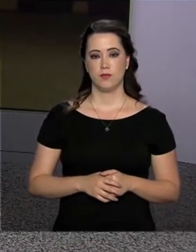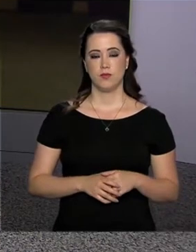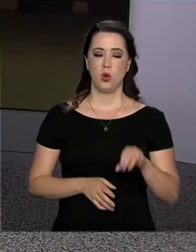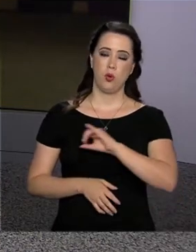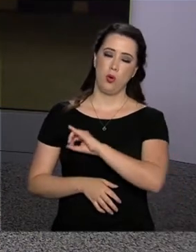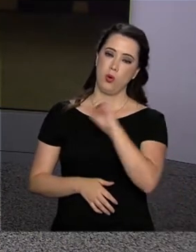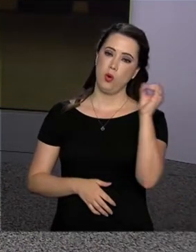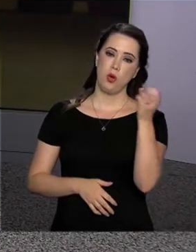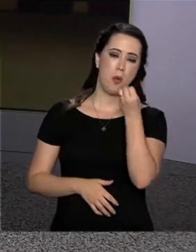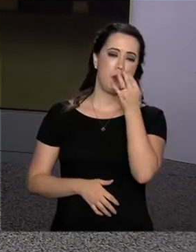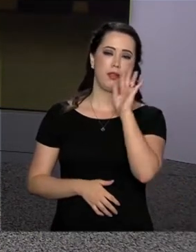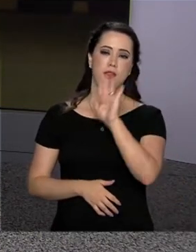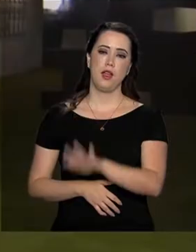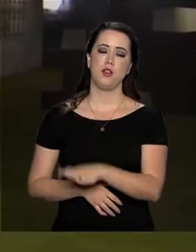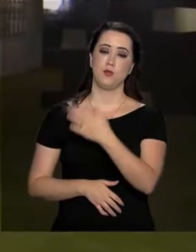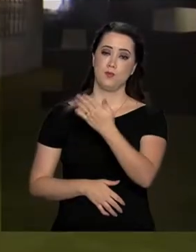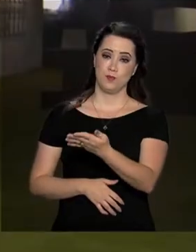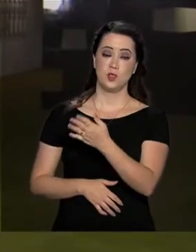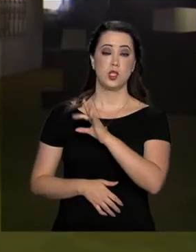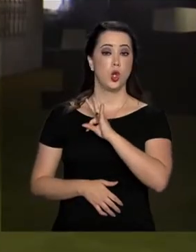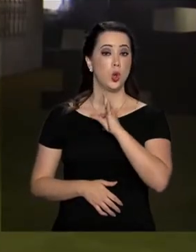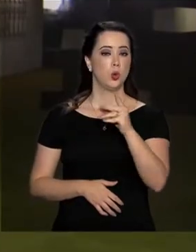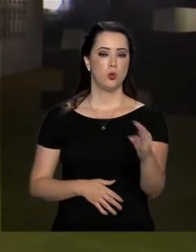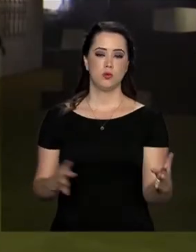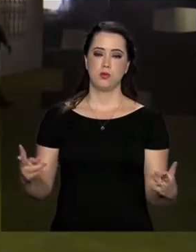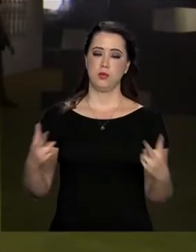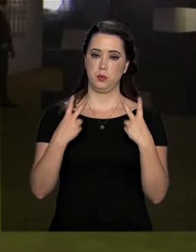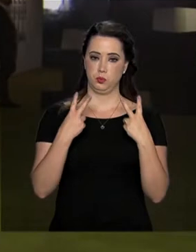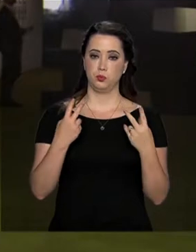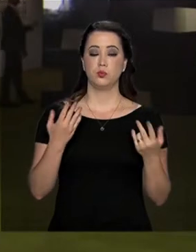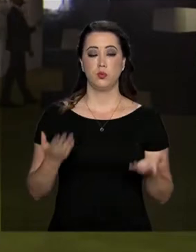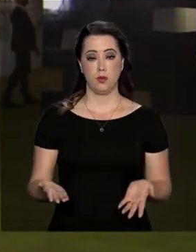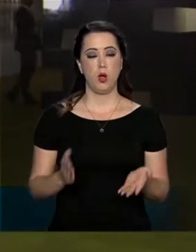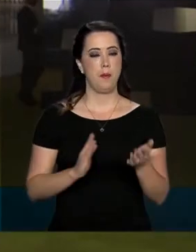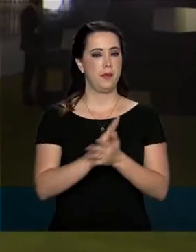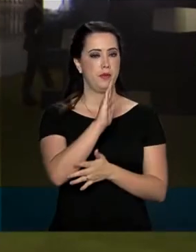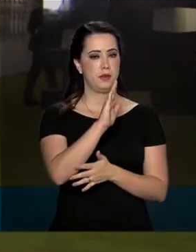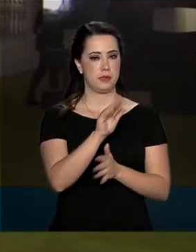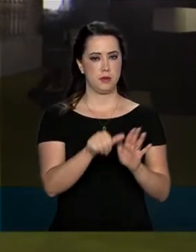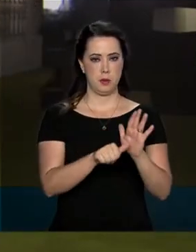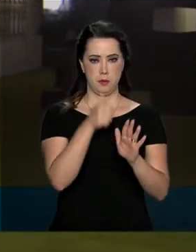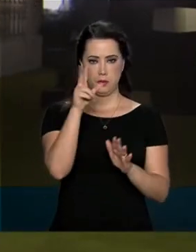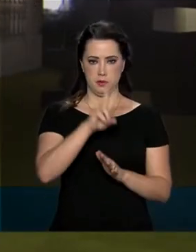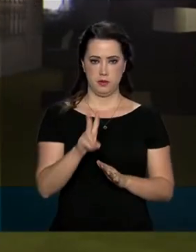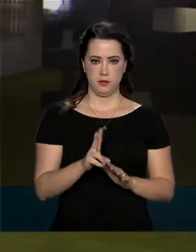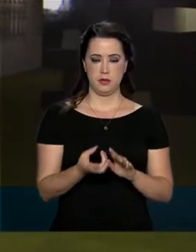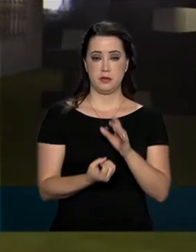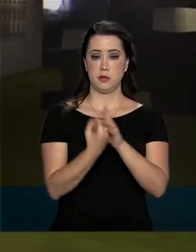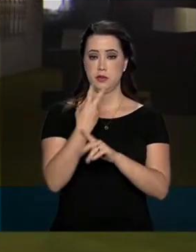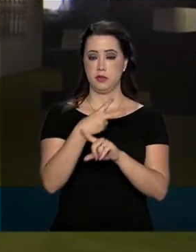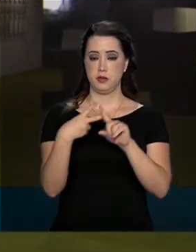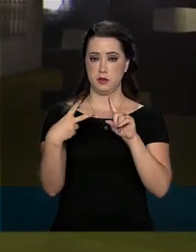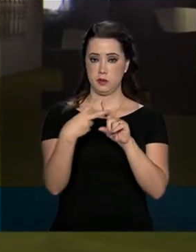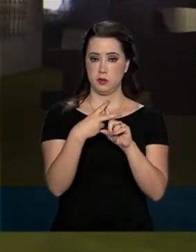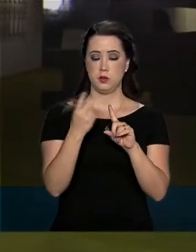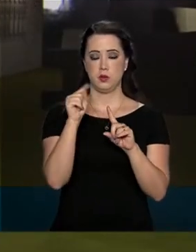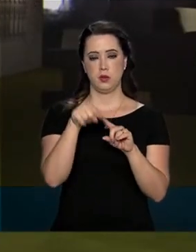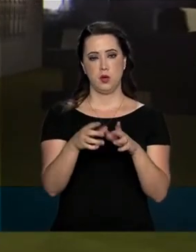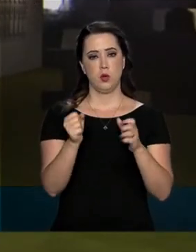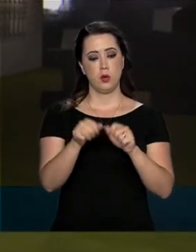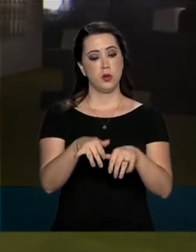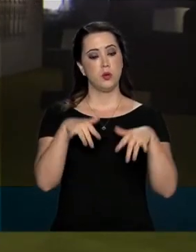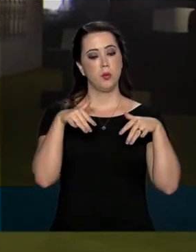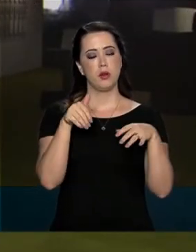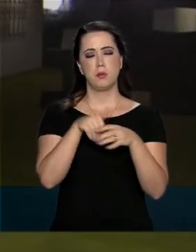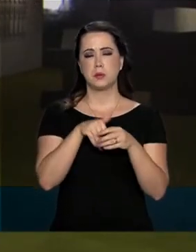Boa tarde, Roberto, boa tarde a todos que nos acompanham. Com a aprovação do texto principal da proposta que cria a nova Previdência na noite de ontem, o plenário